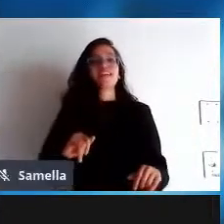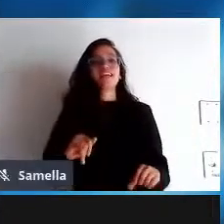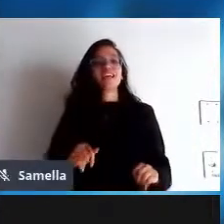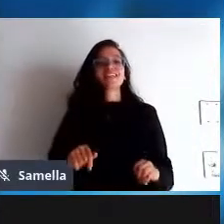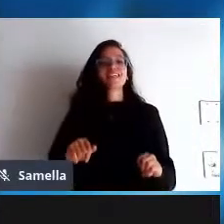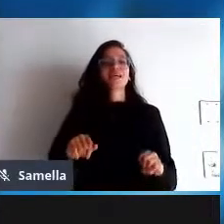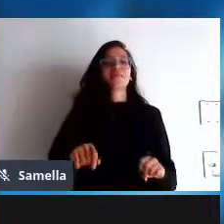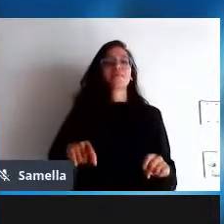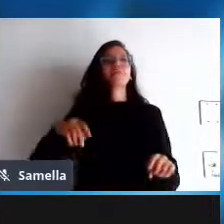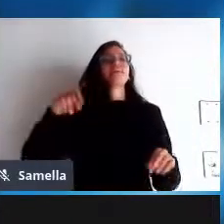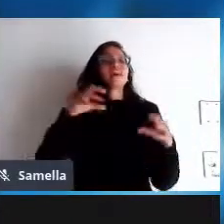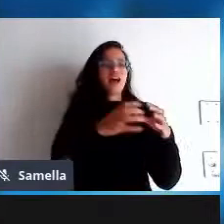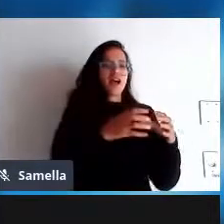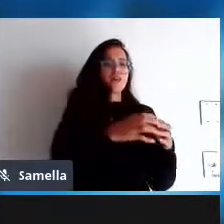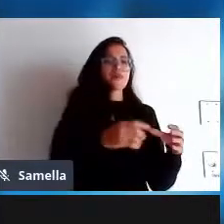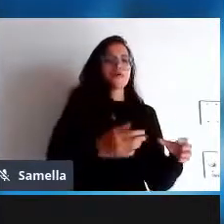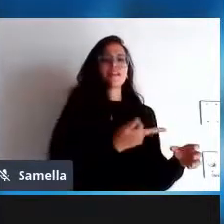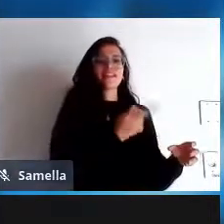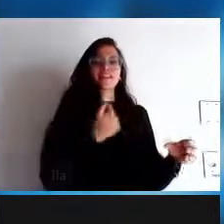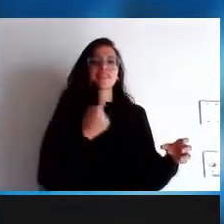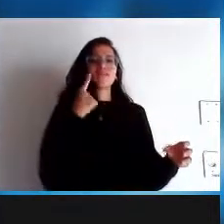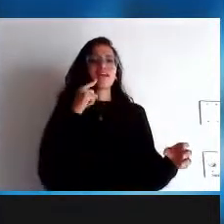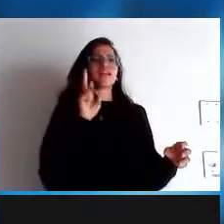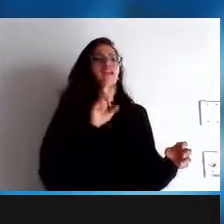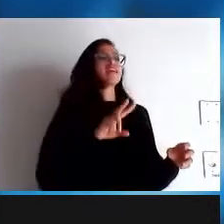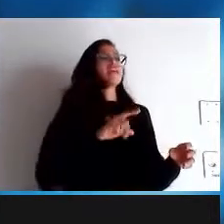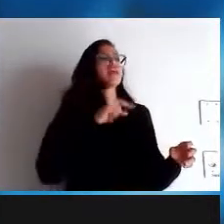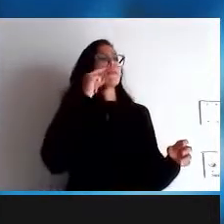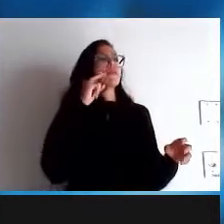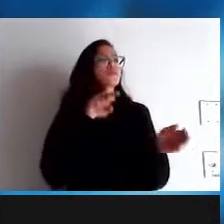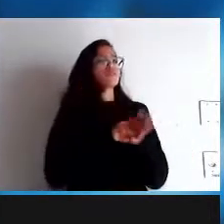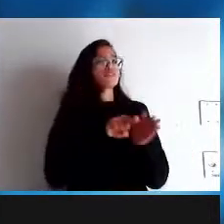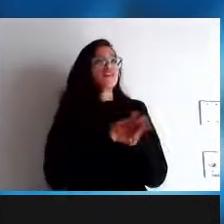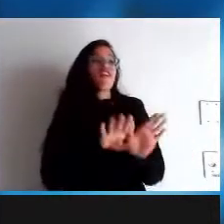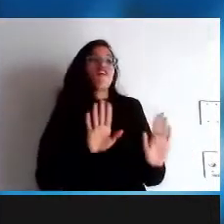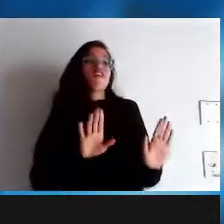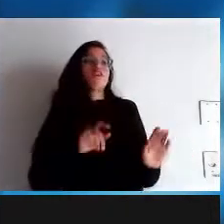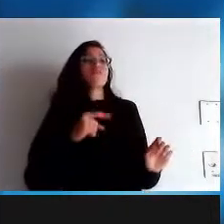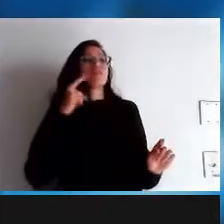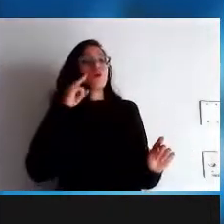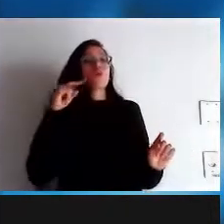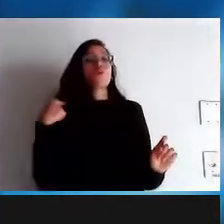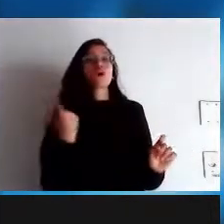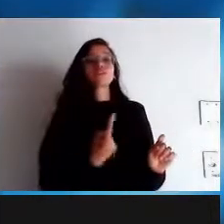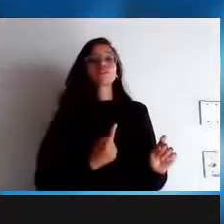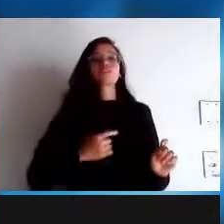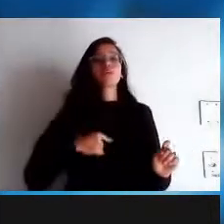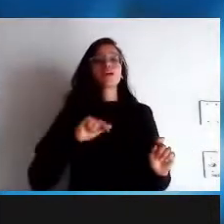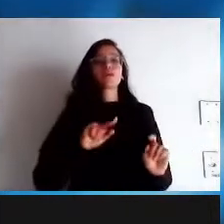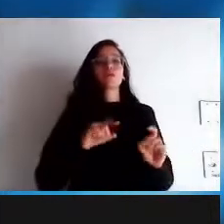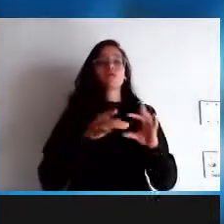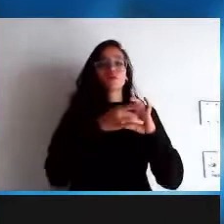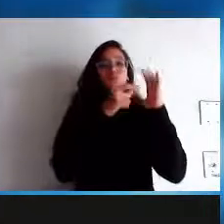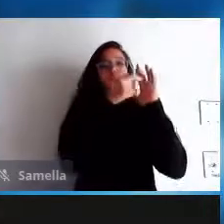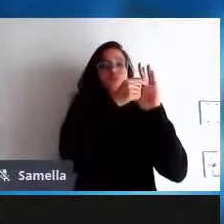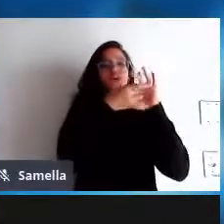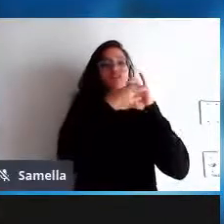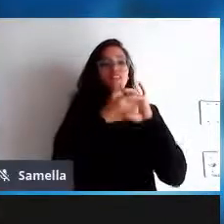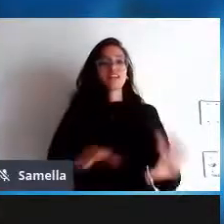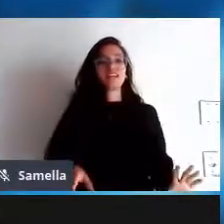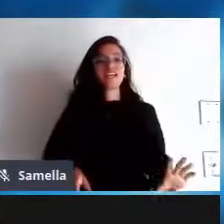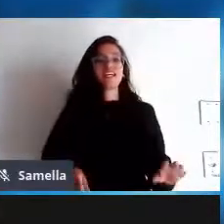serviço um prestador de serviços eu vou escolher entre um cara que vai me fornecer um trabalho em cima de software livre ou um software